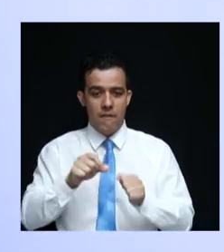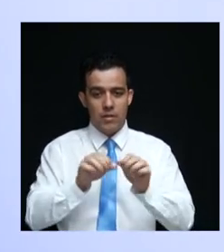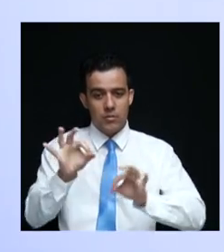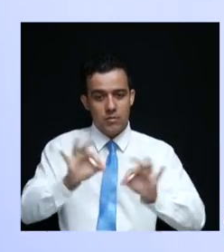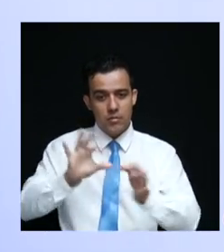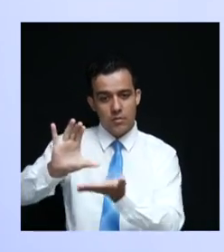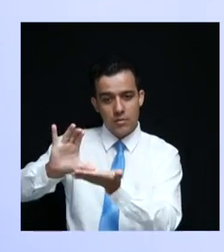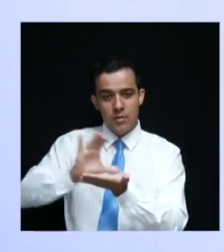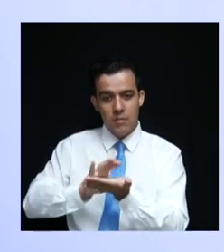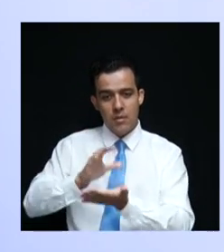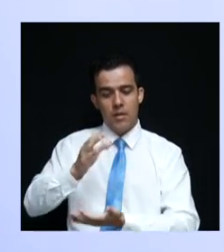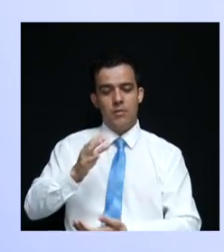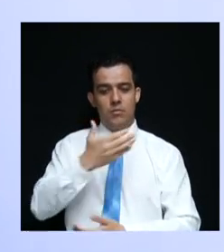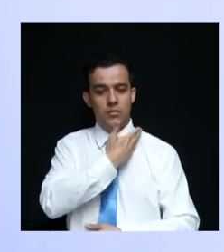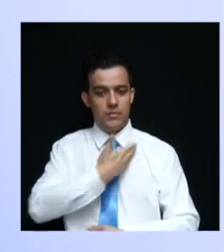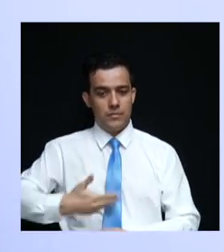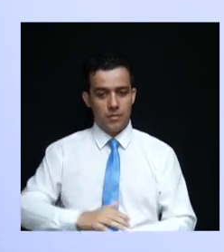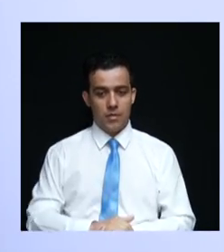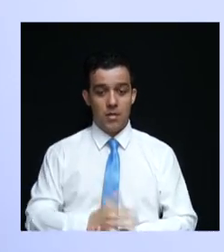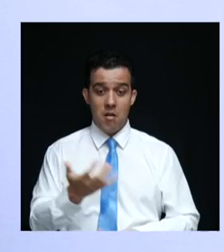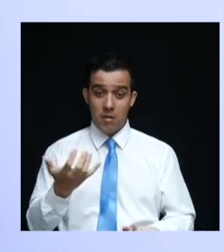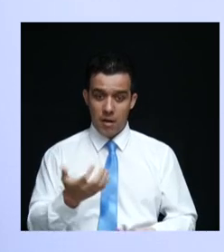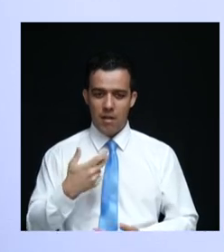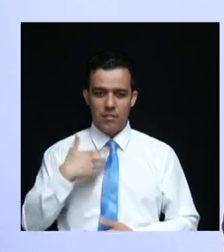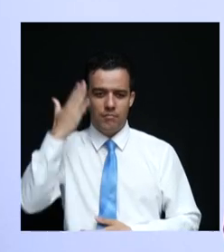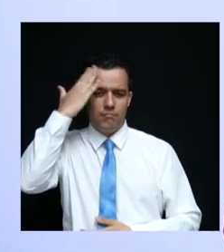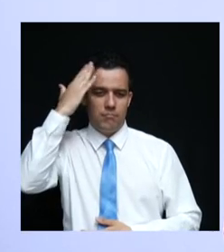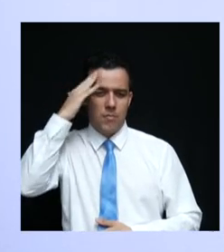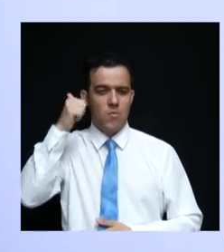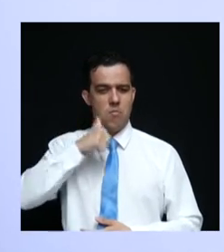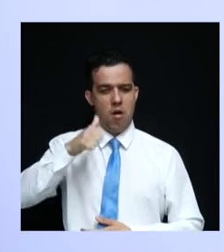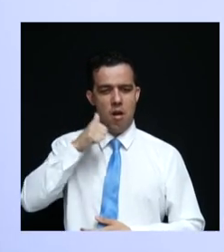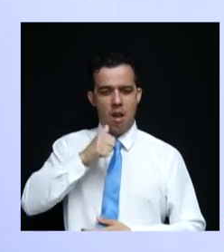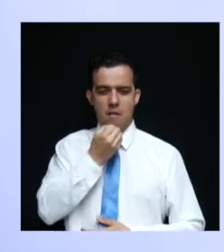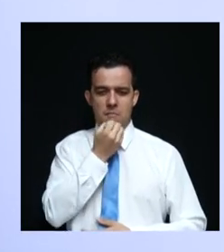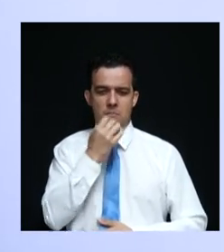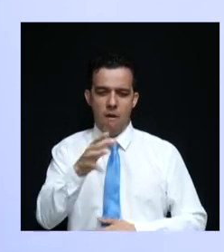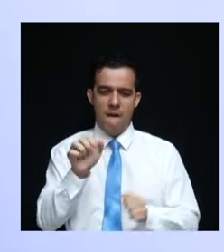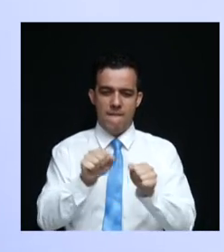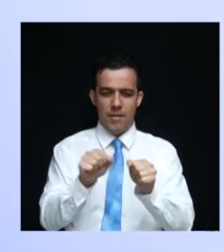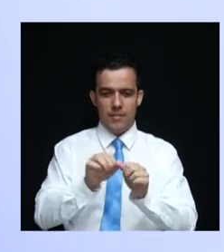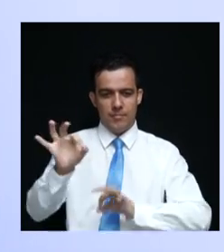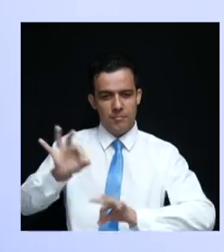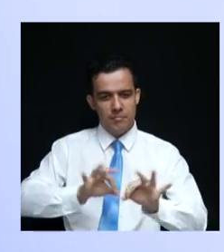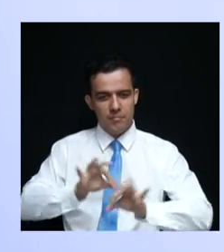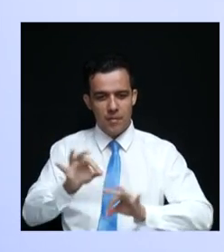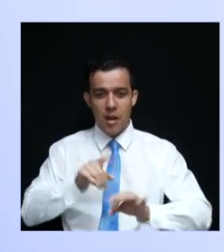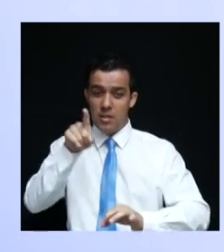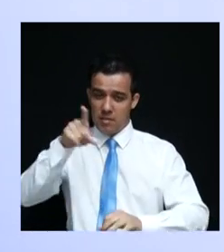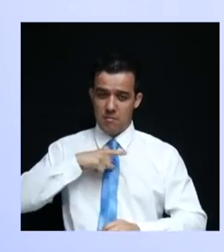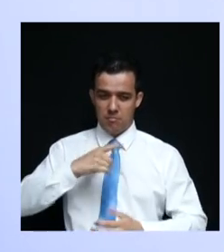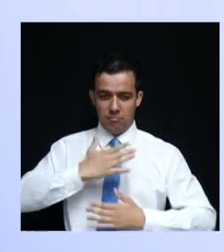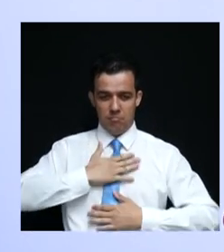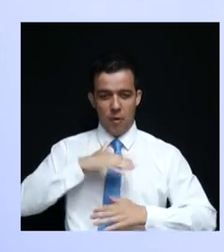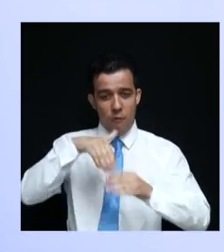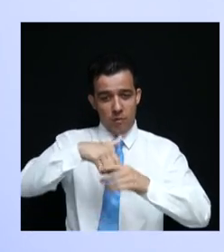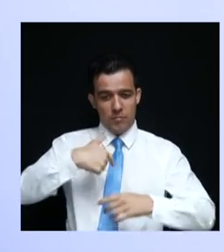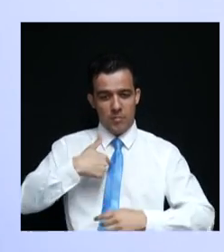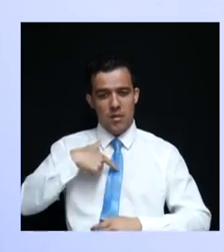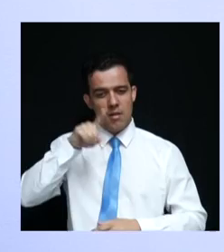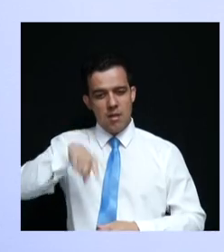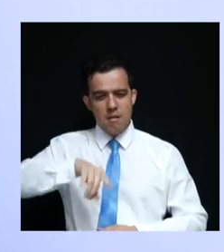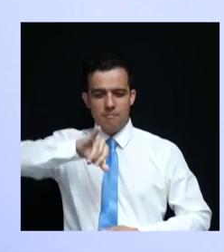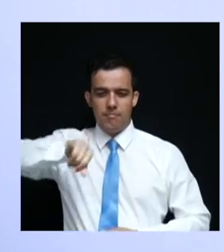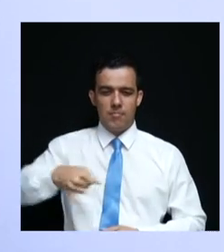do Estado. E quero dizer que mulher é boa para organizar as coisas, gente. Se vocês me derem a oportunidade, organizar o orçamento será a